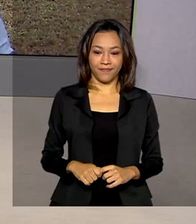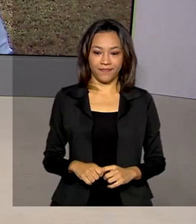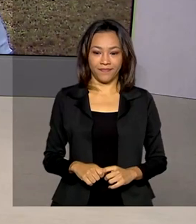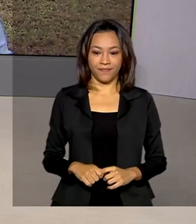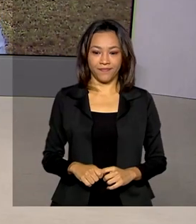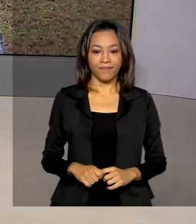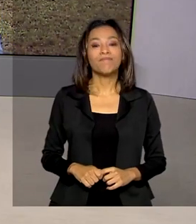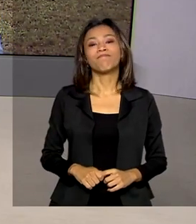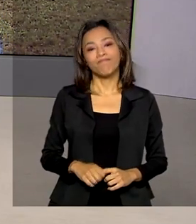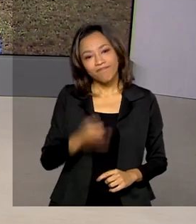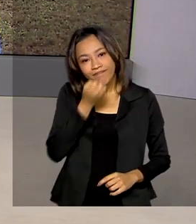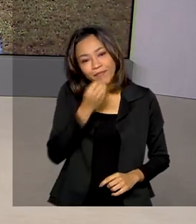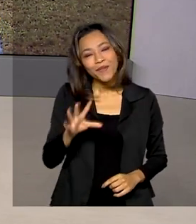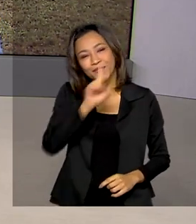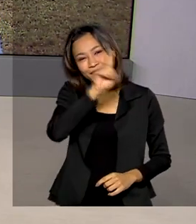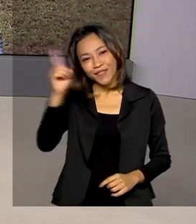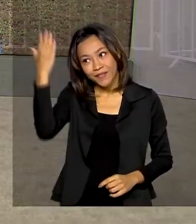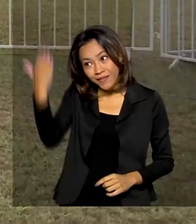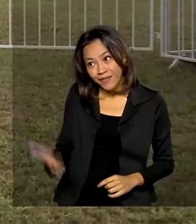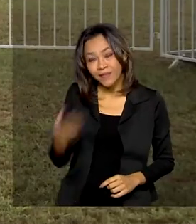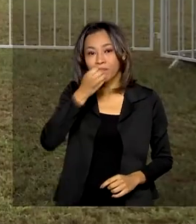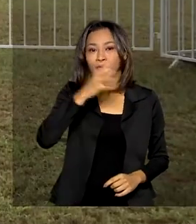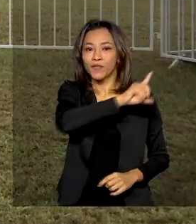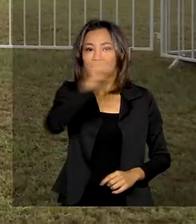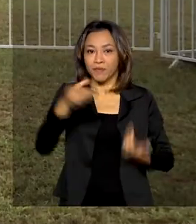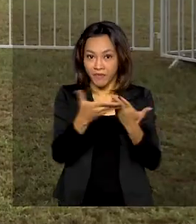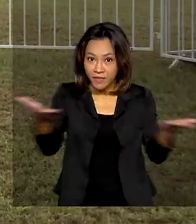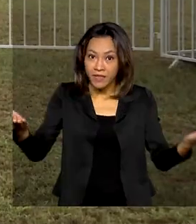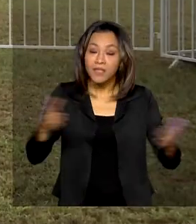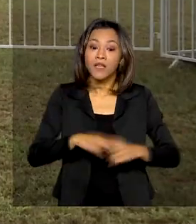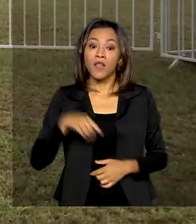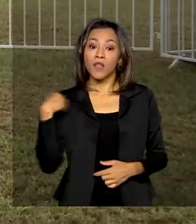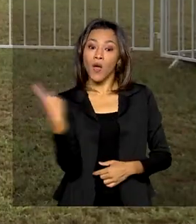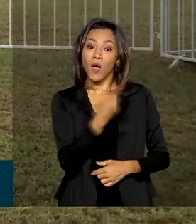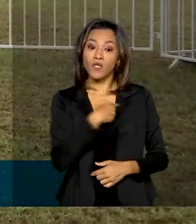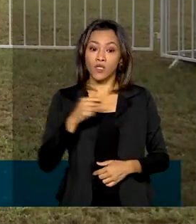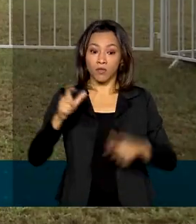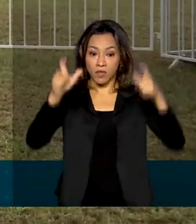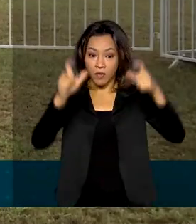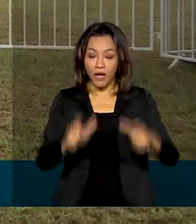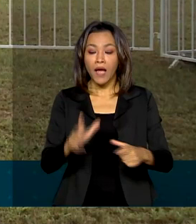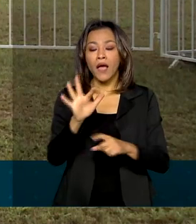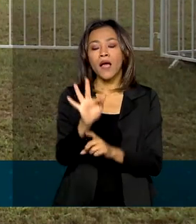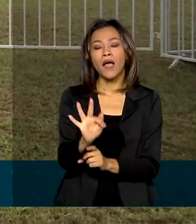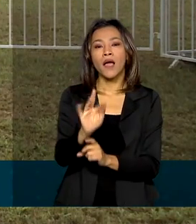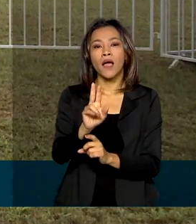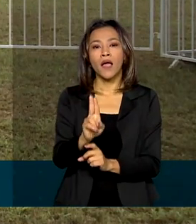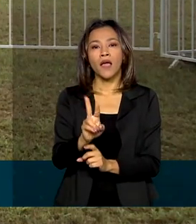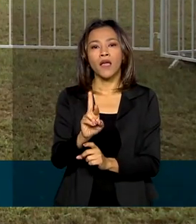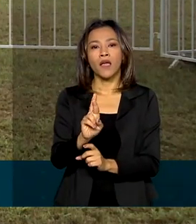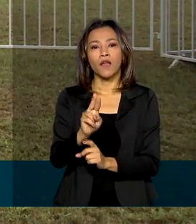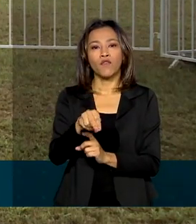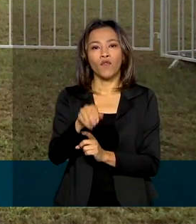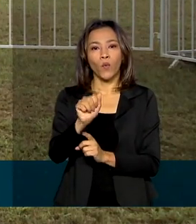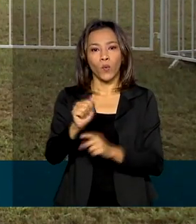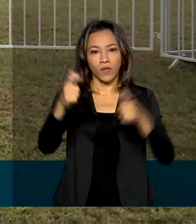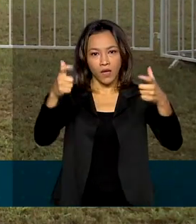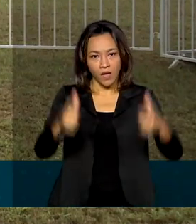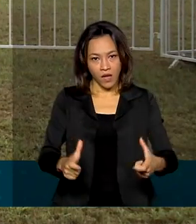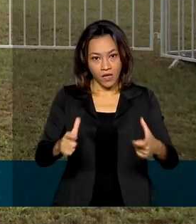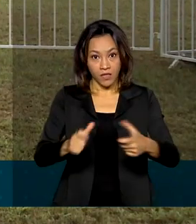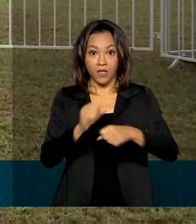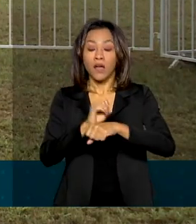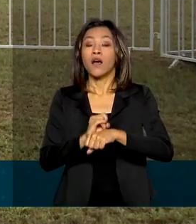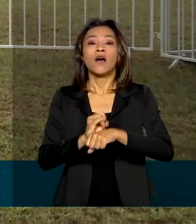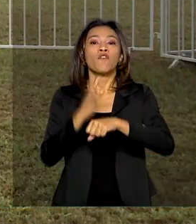Bom dia, Renata. Bom dia para todo mundo. Nós estamos aqui na subestação de furnas, em Foz do Iguaçu. A cerimônia, que conta com a